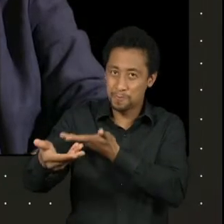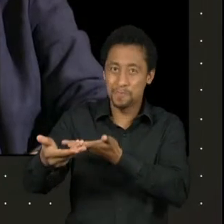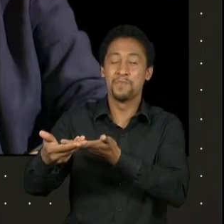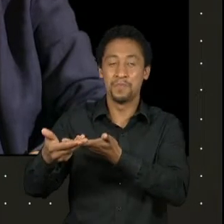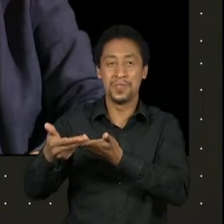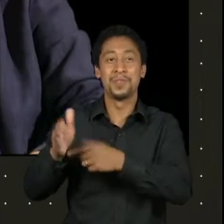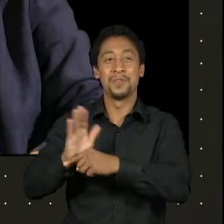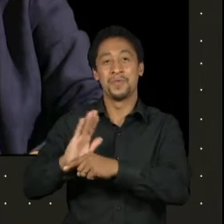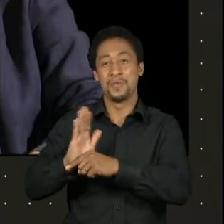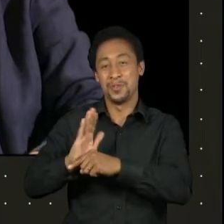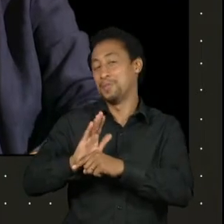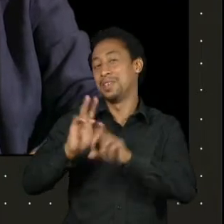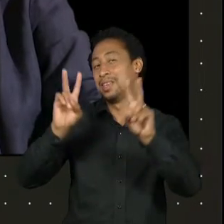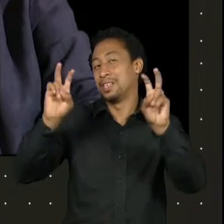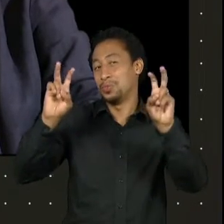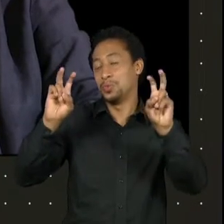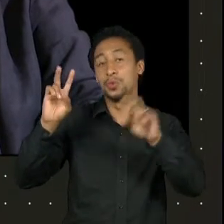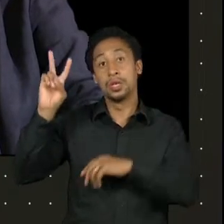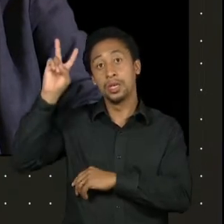em 1988.